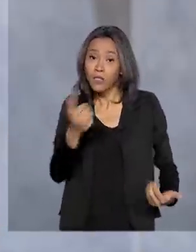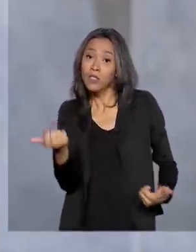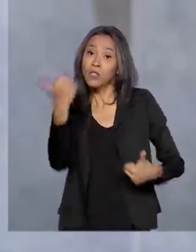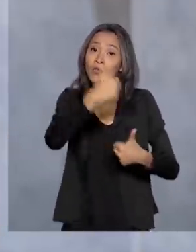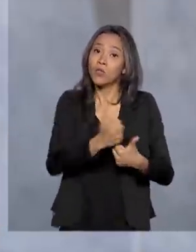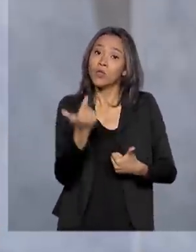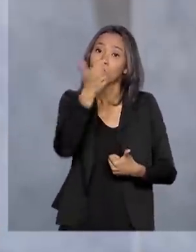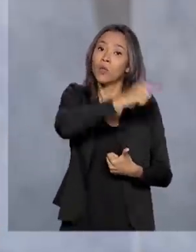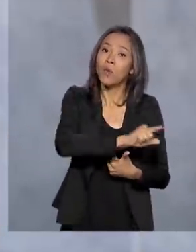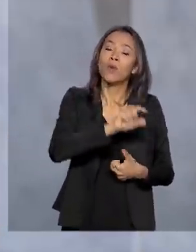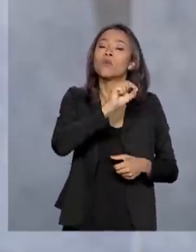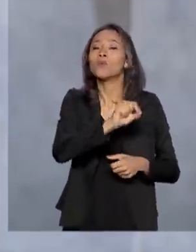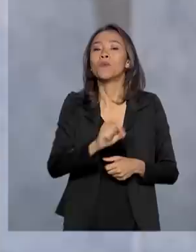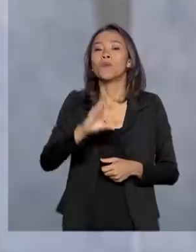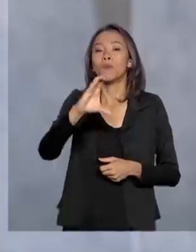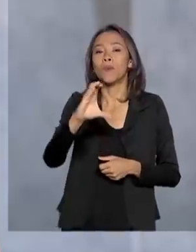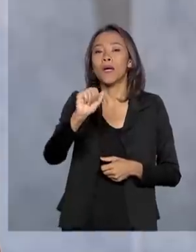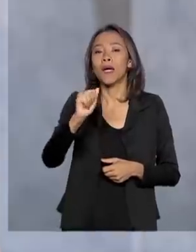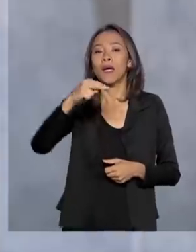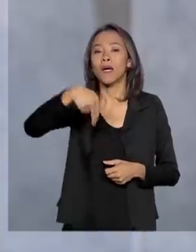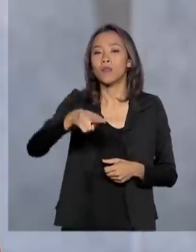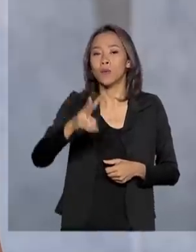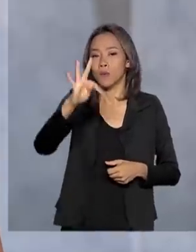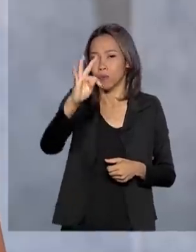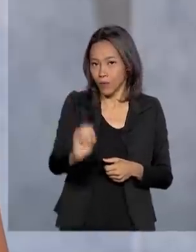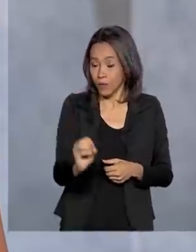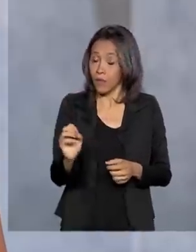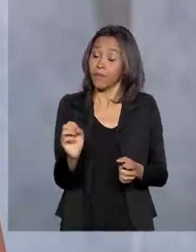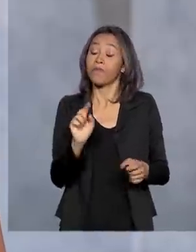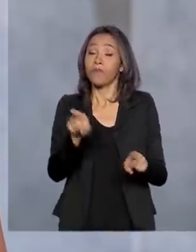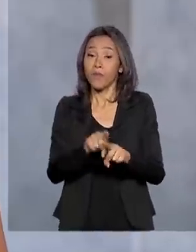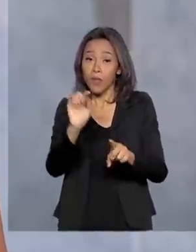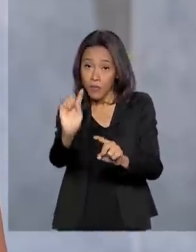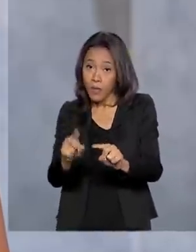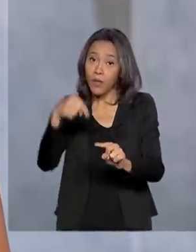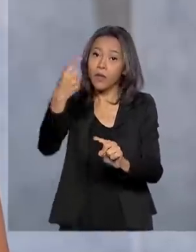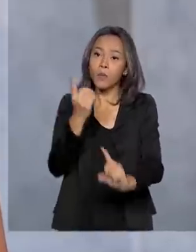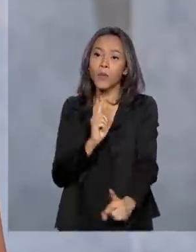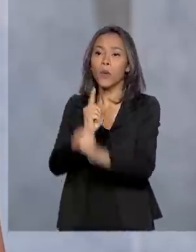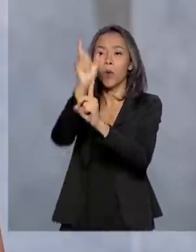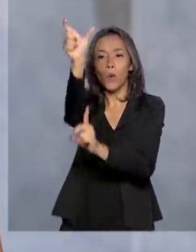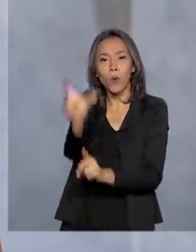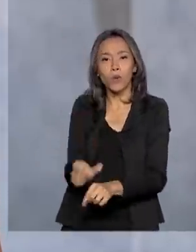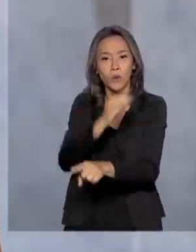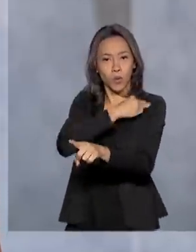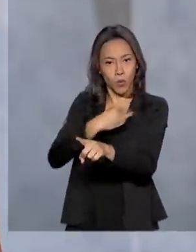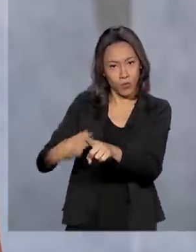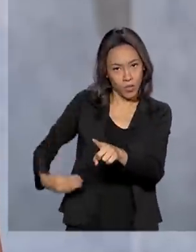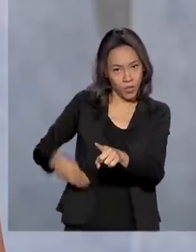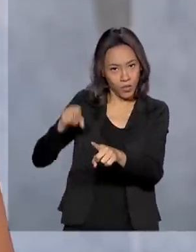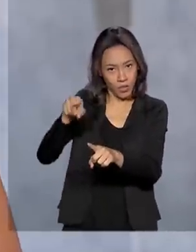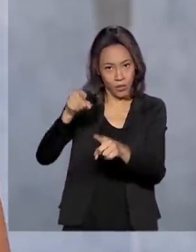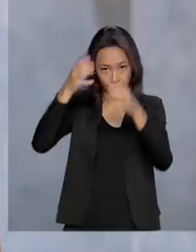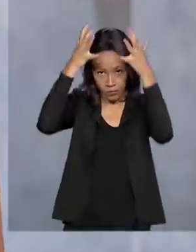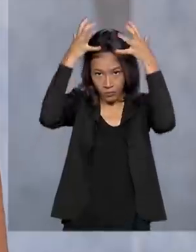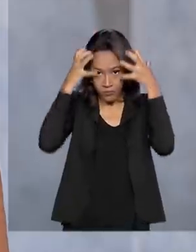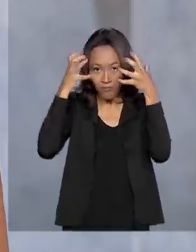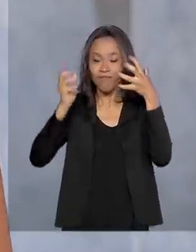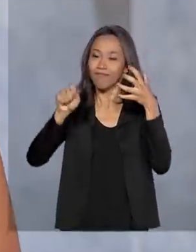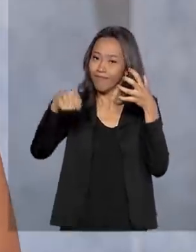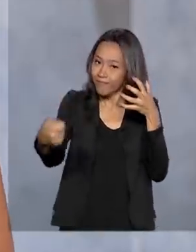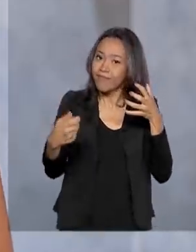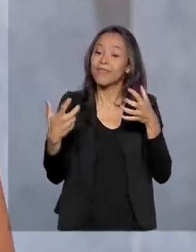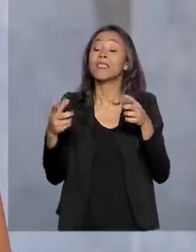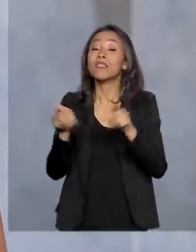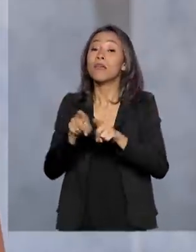de Gustavo Canuto. Em seguida, o presidente se encontra com o ministro da Ciência e Tecnologia, Marcos Pontes, e termina o